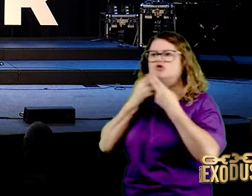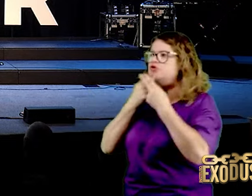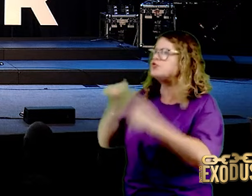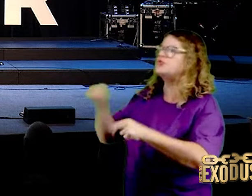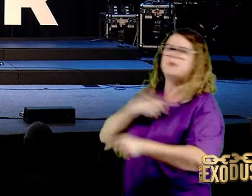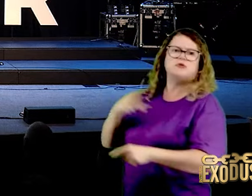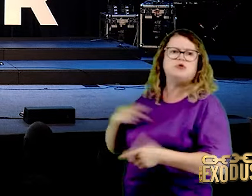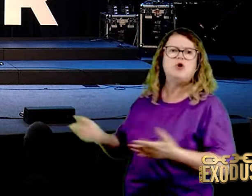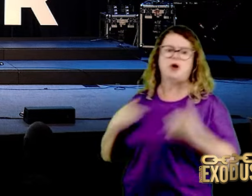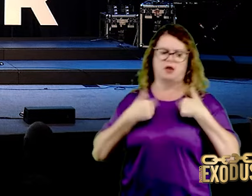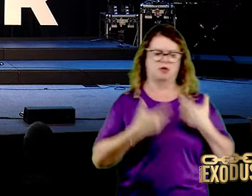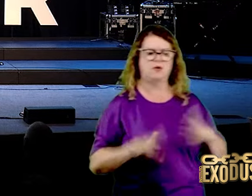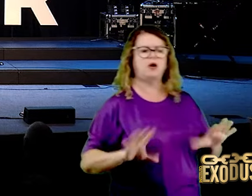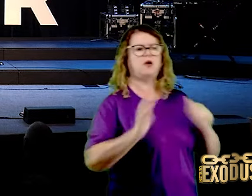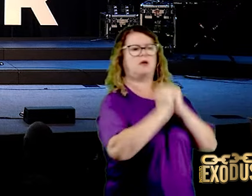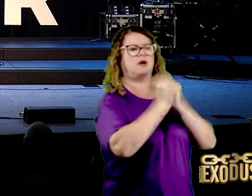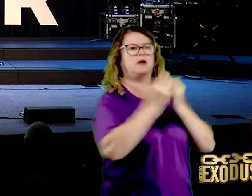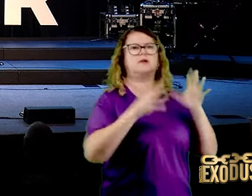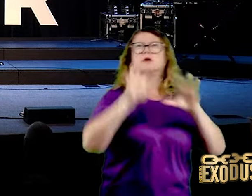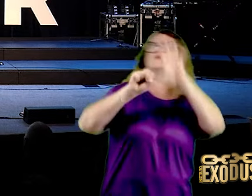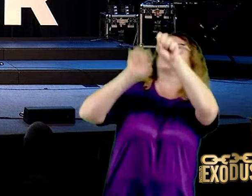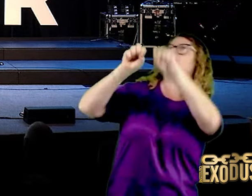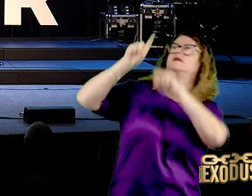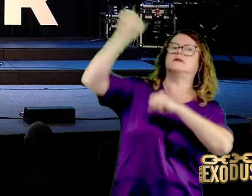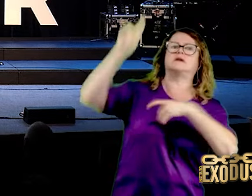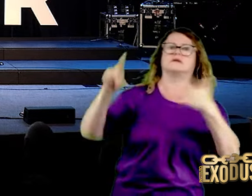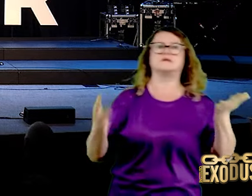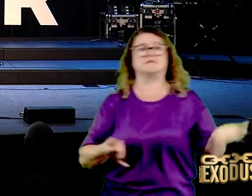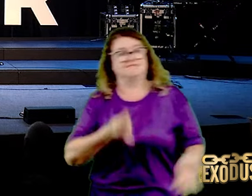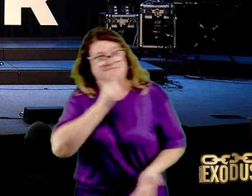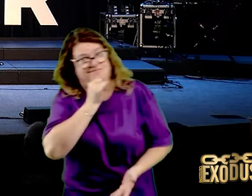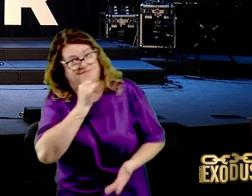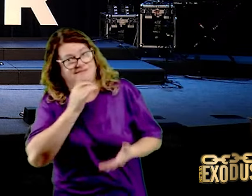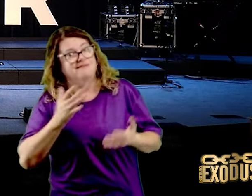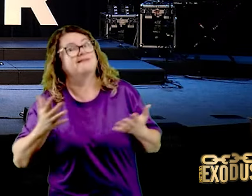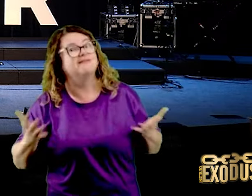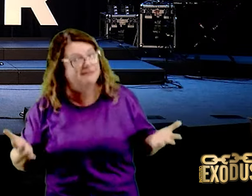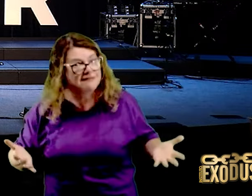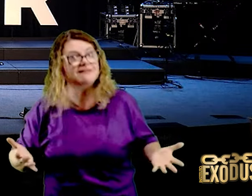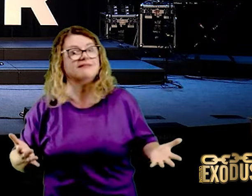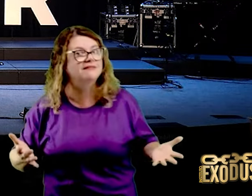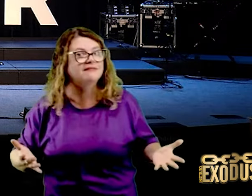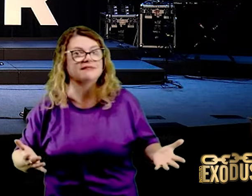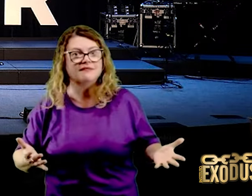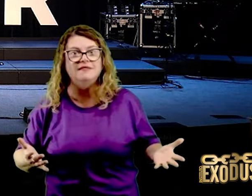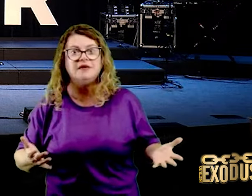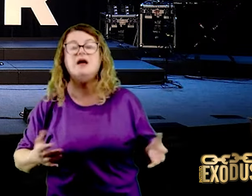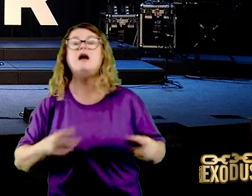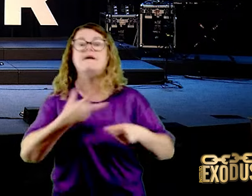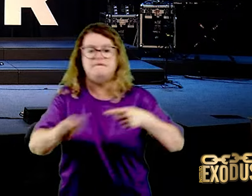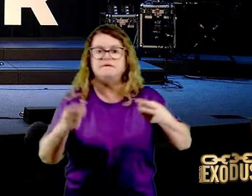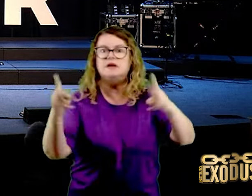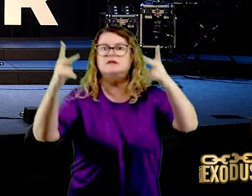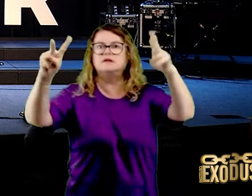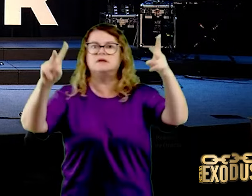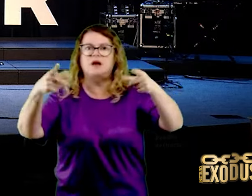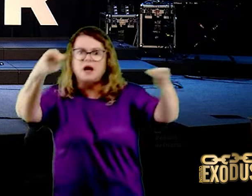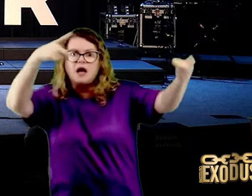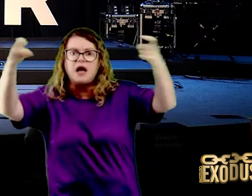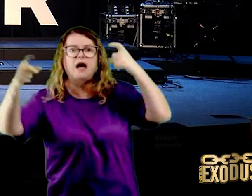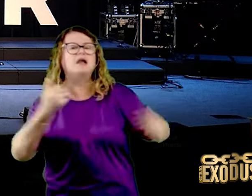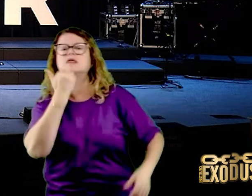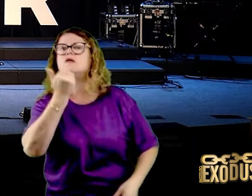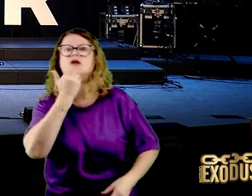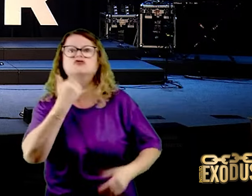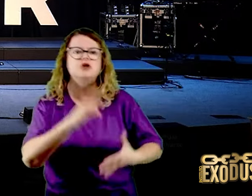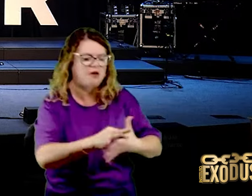orar, você não quer buscar a Deus. Então, vou dizer, para vencer a guerra, não adianta a carnalidade. As armas